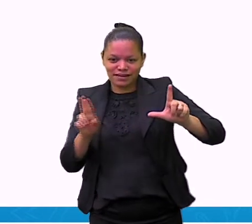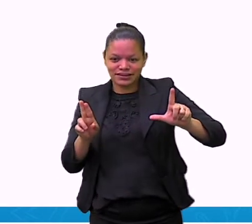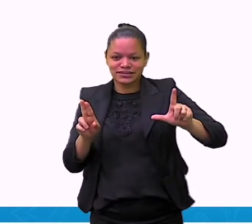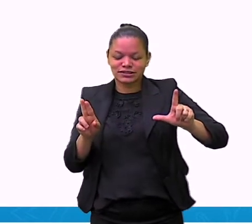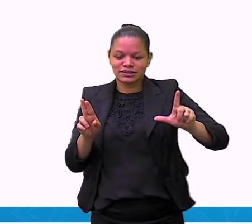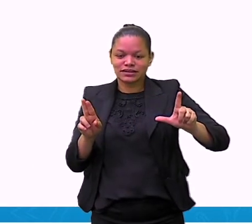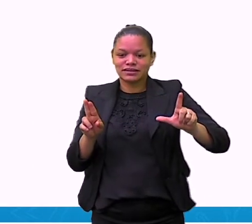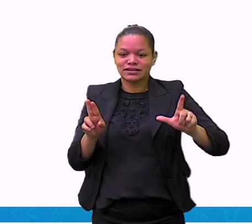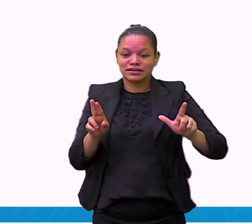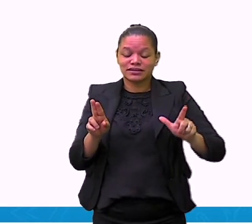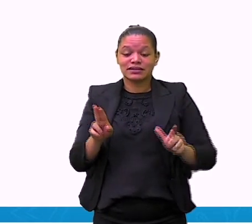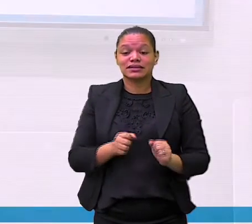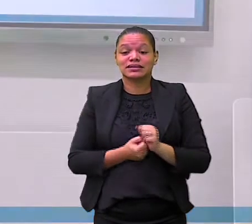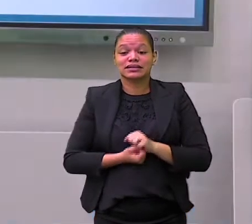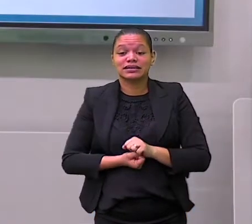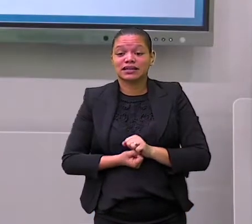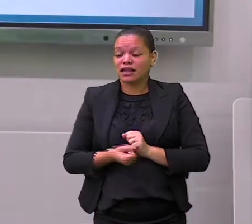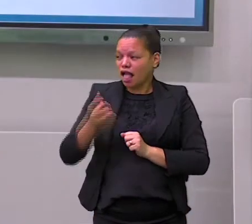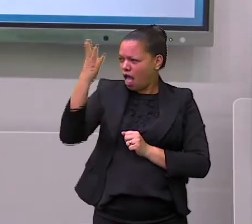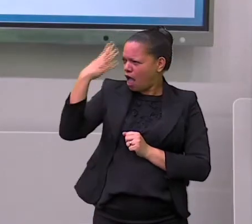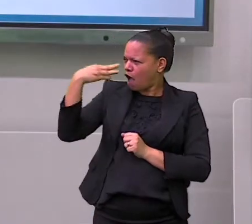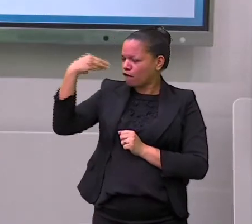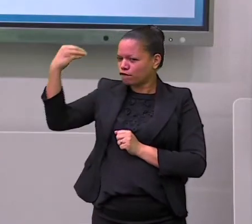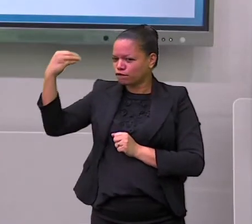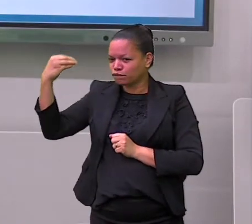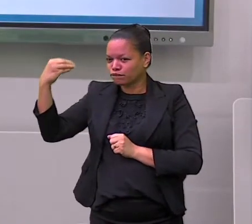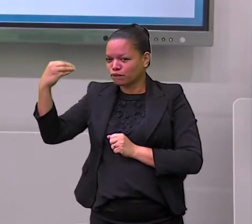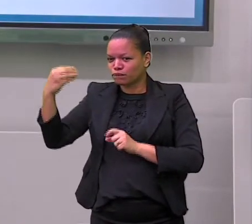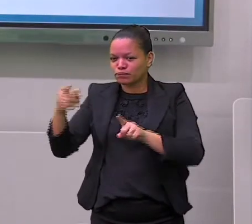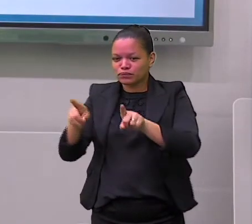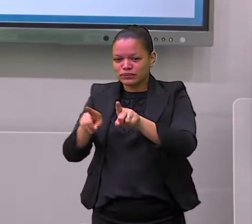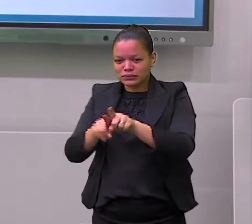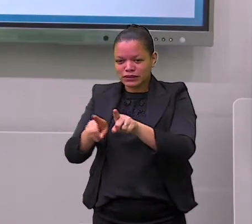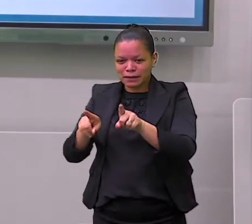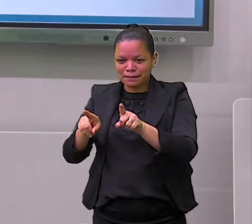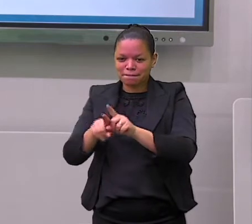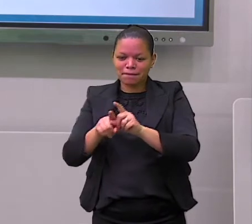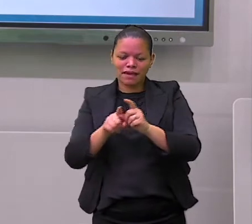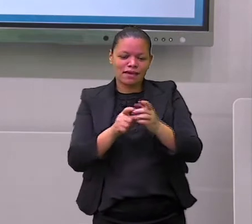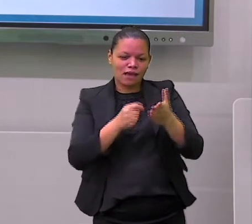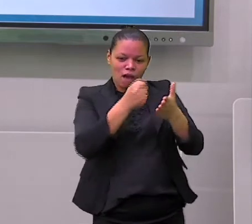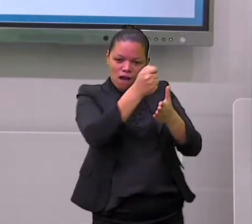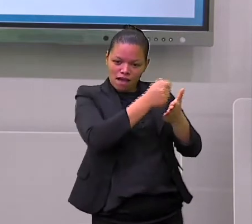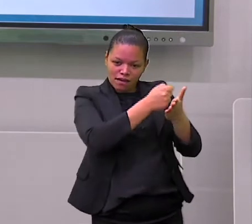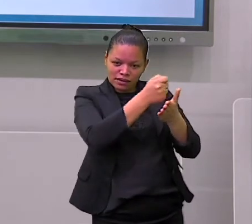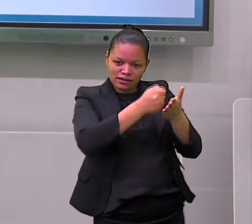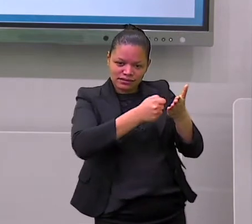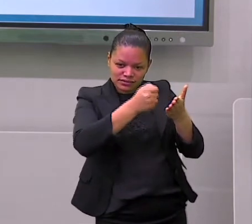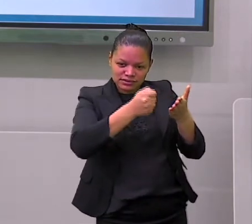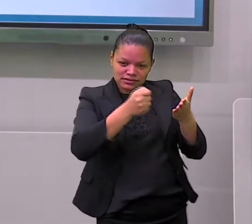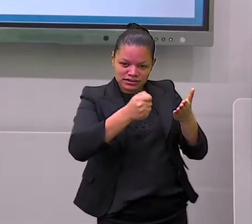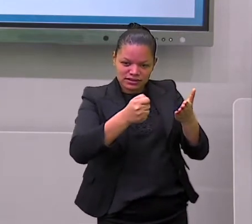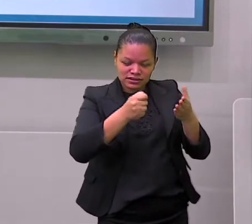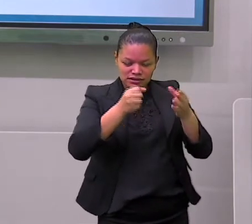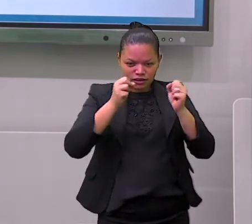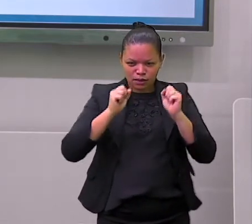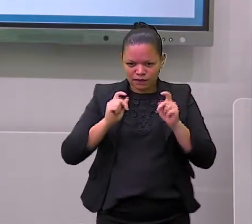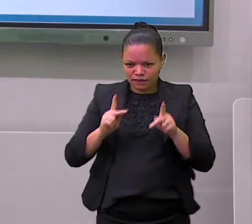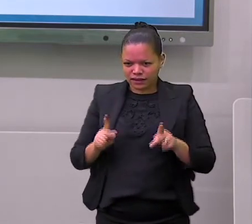foto. Ela nos remete a imagens, imagens, desenhos.